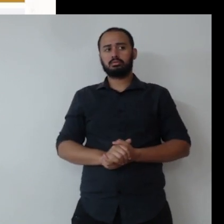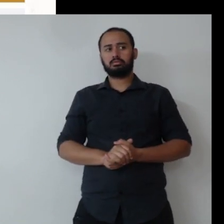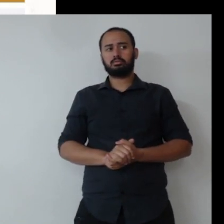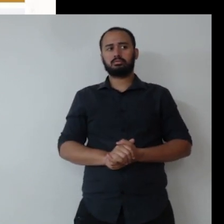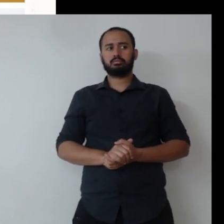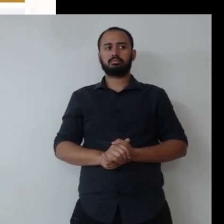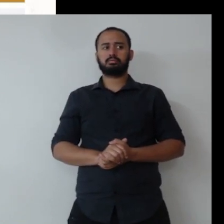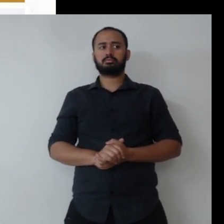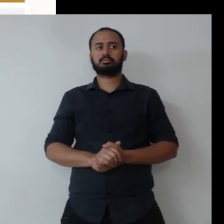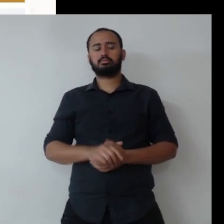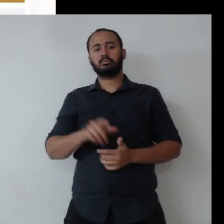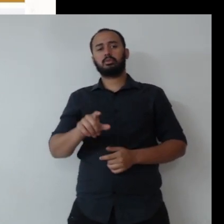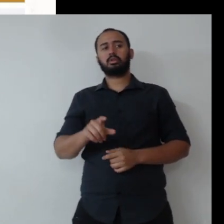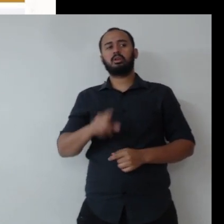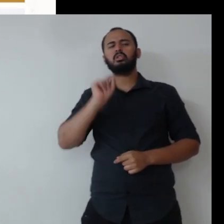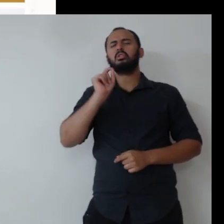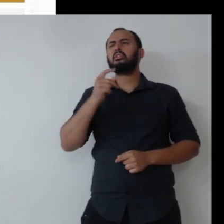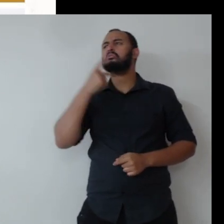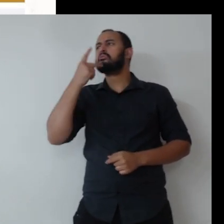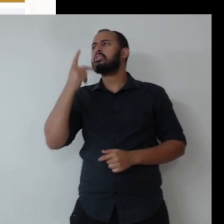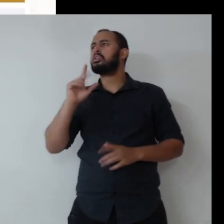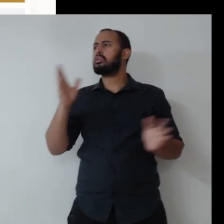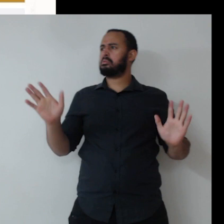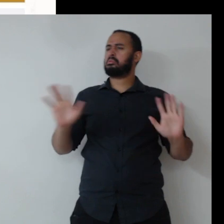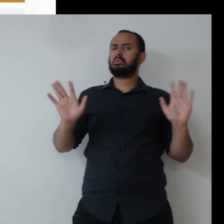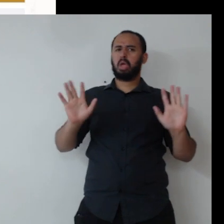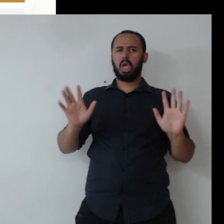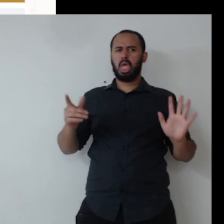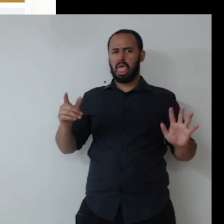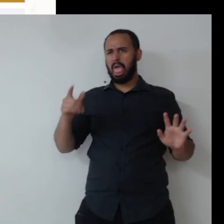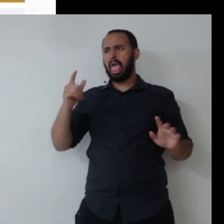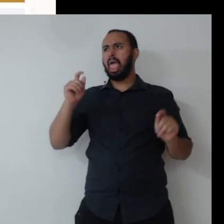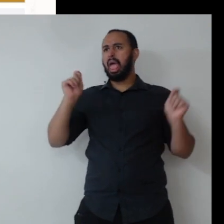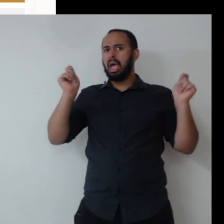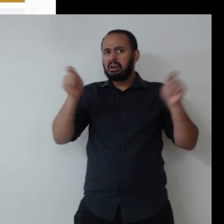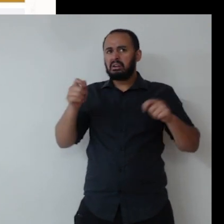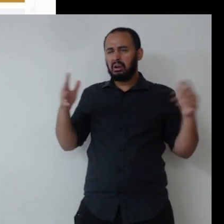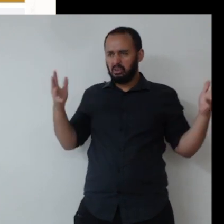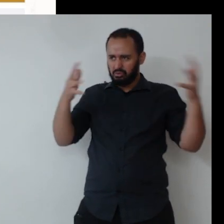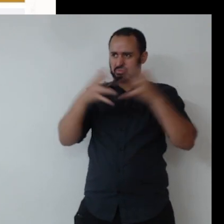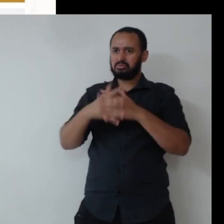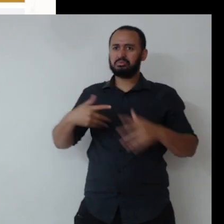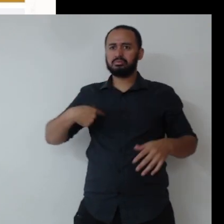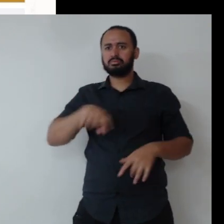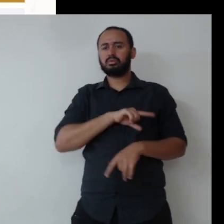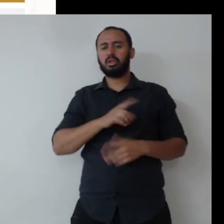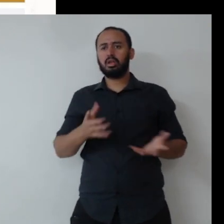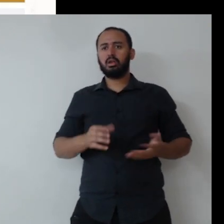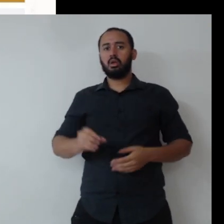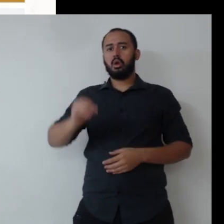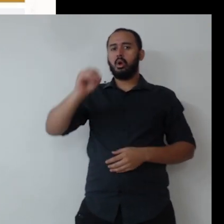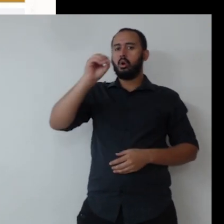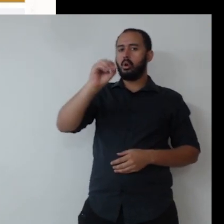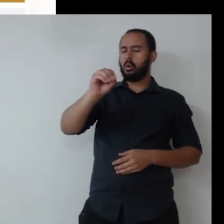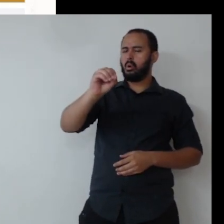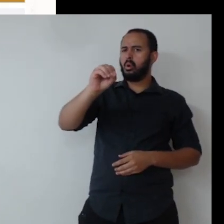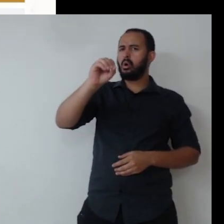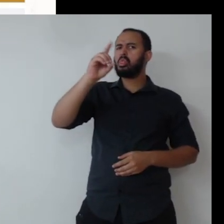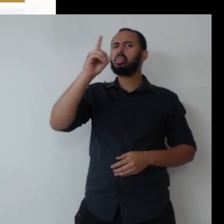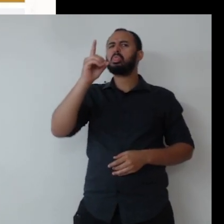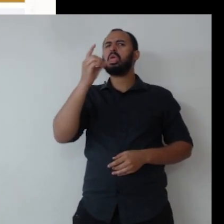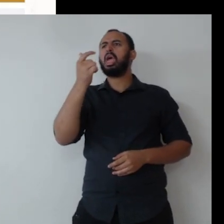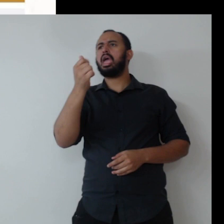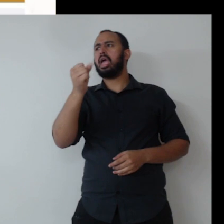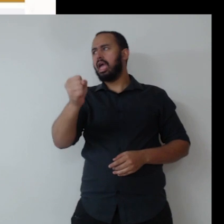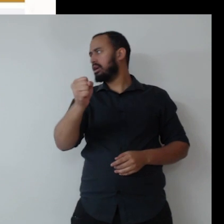a agenda 2030, aí vocês vão falar assim, nossa, é para deixar a gente confuso mesmo, mas o que tem a ver ODS com ESG?